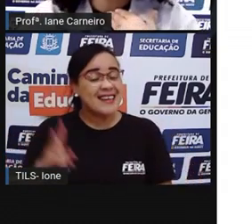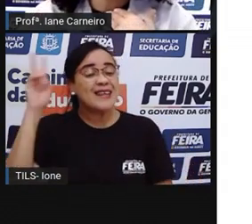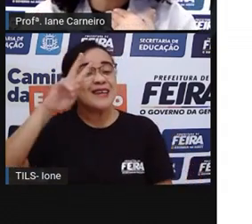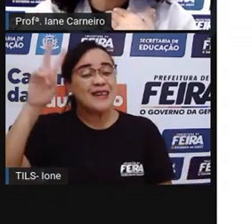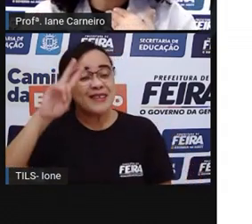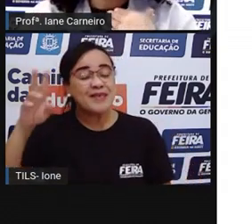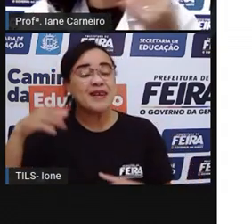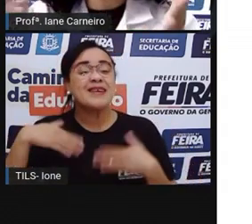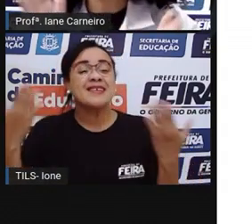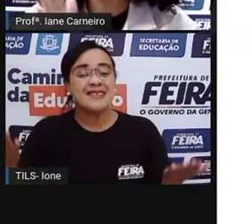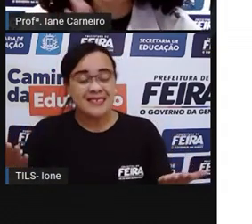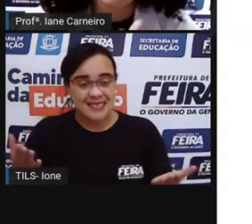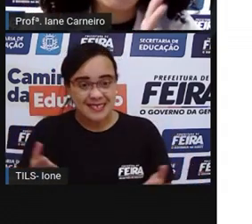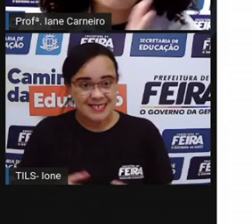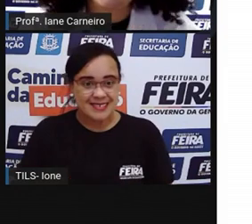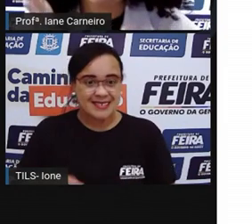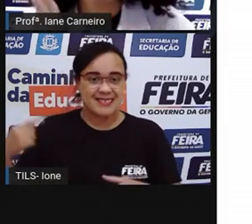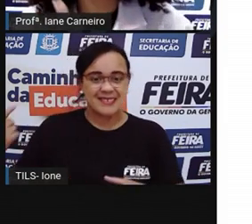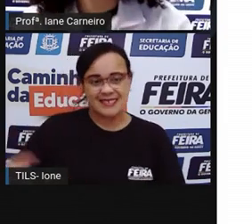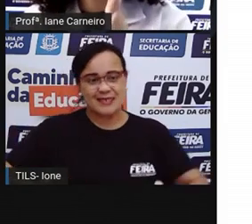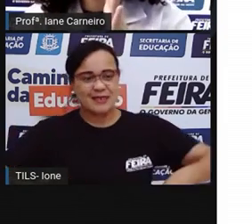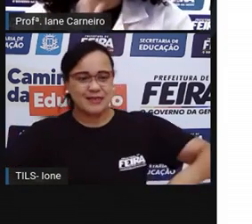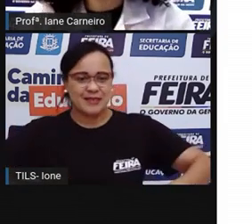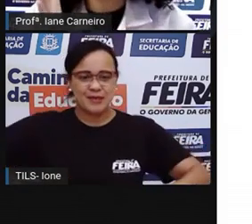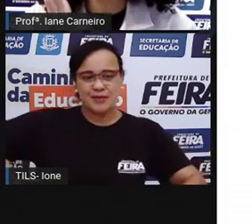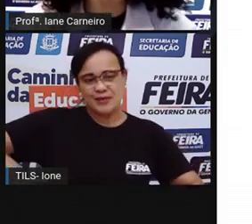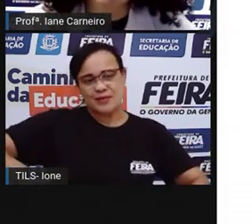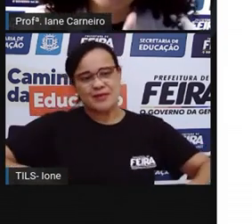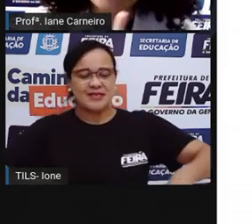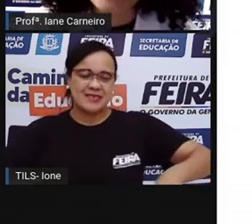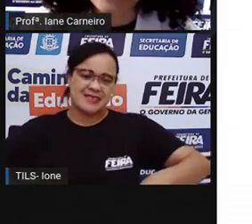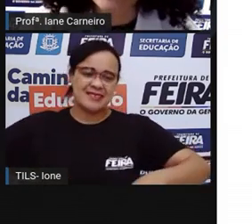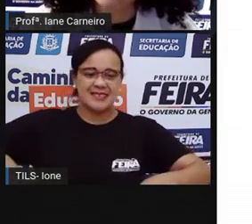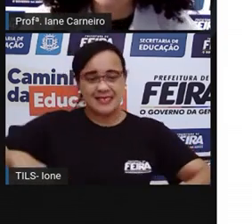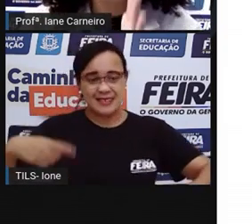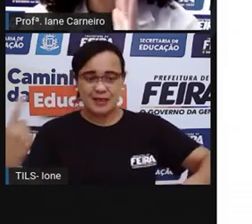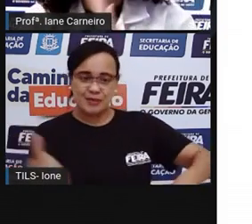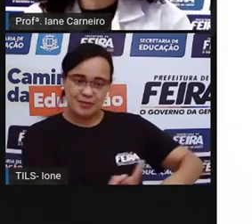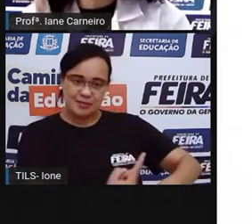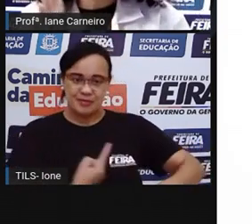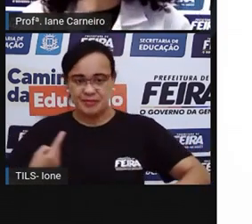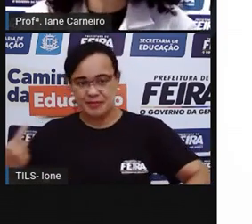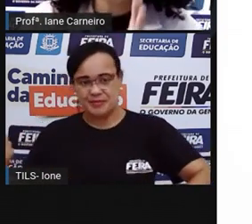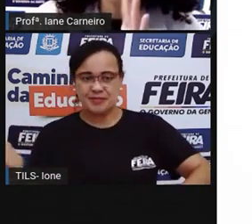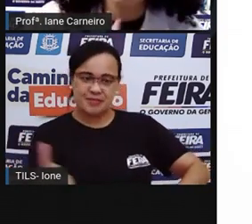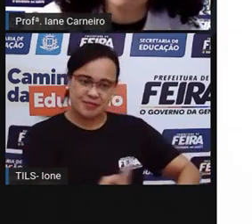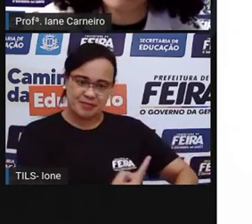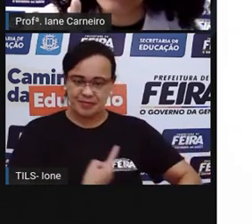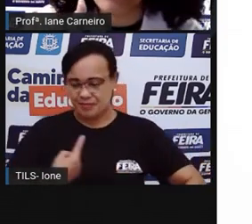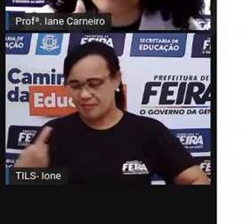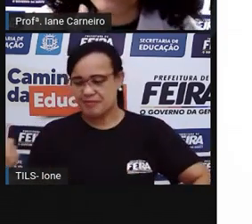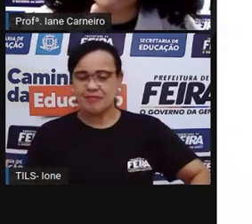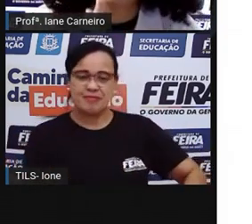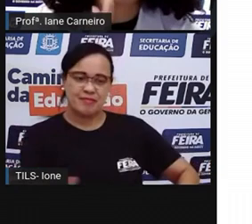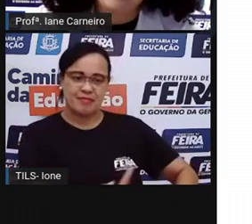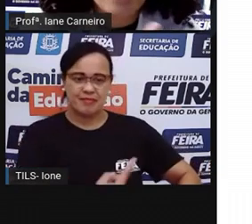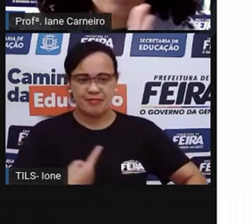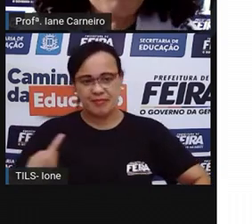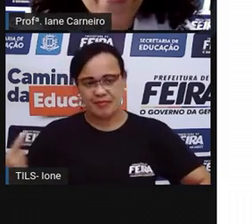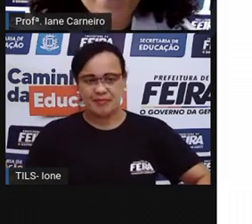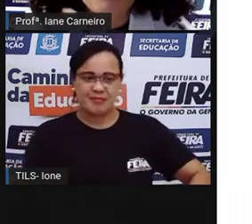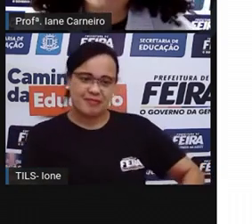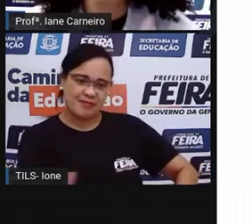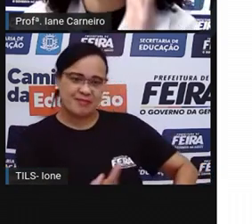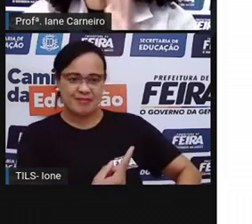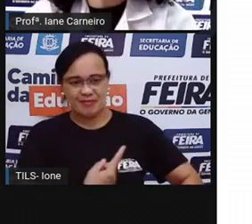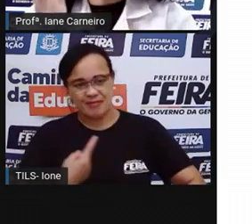Que lembra? ciranda, cirandinha, vamos todos cirandar, vamos dar a volta, vamos dar